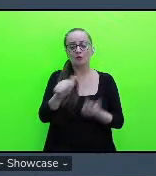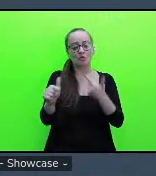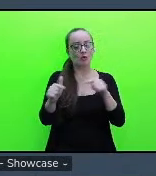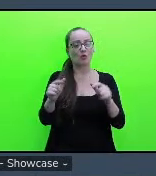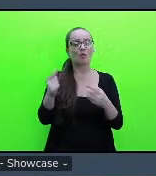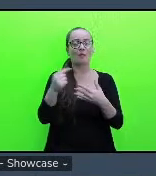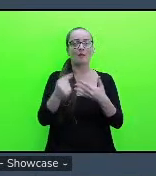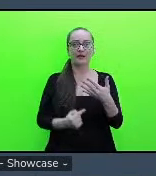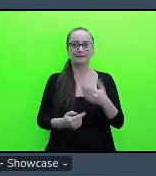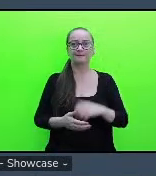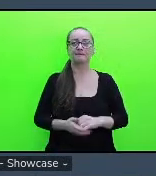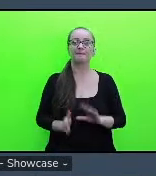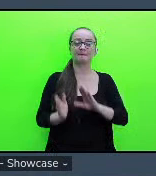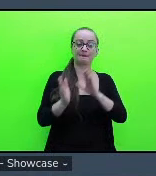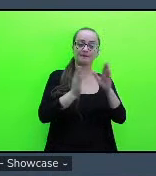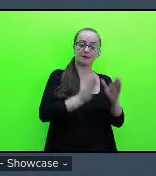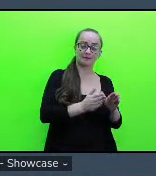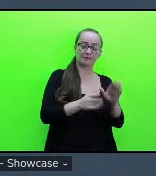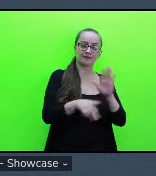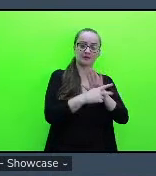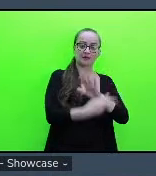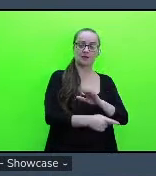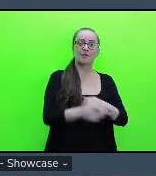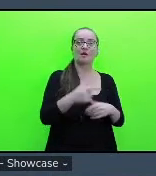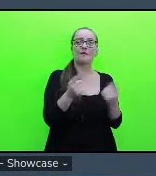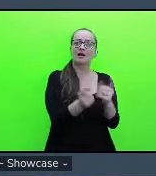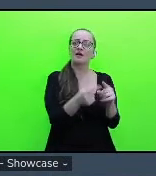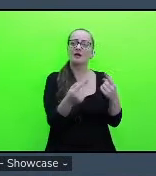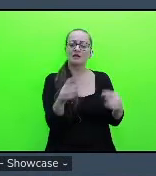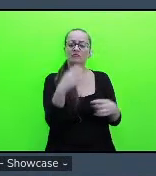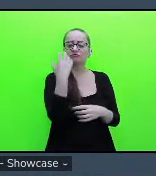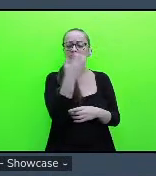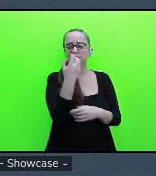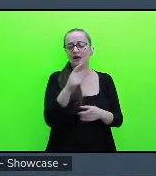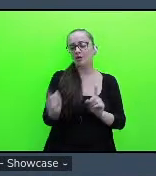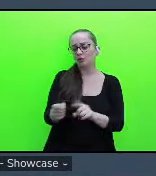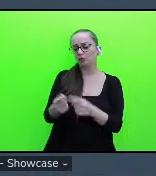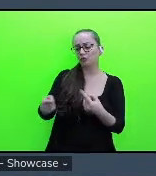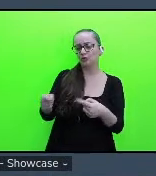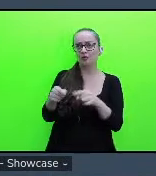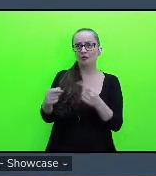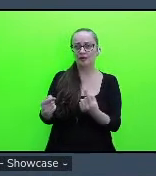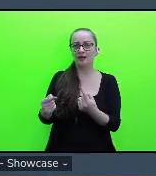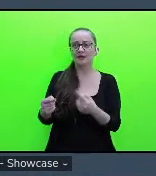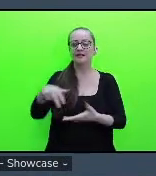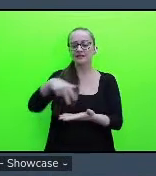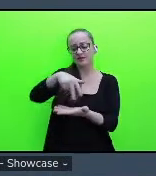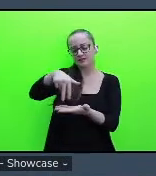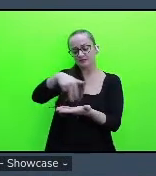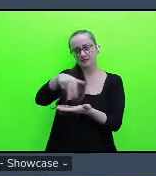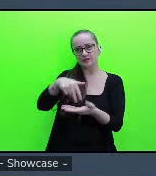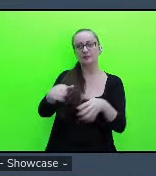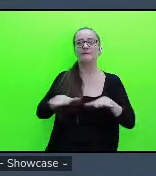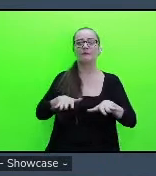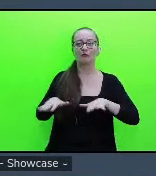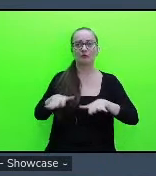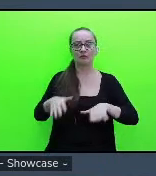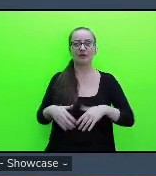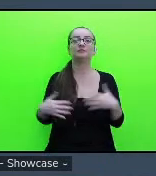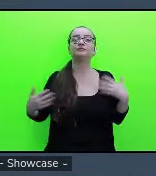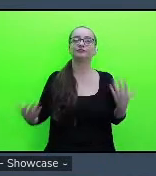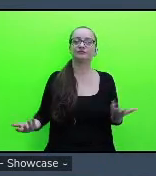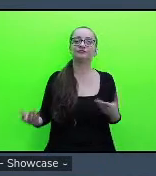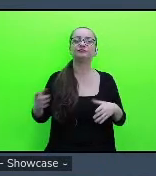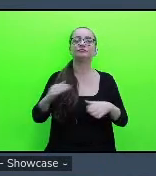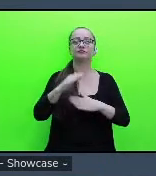seja por meio das próprias cantigas dos instrumentos das danças e dos movimentos então ela engloba